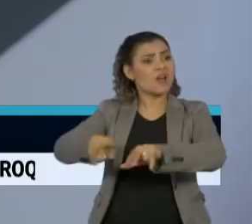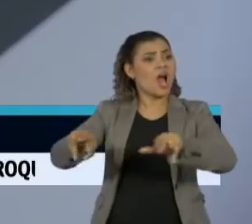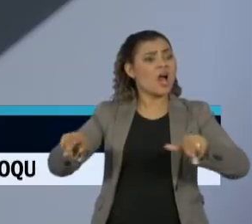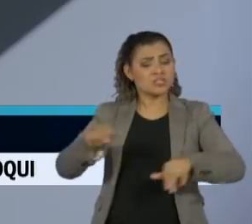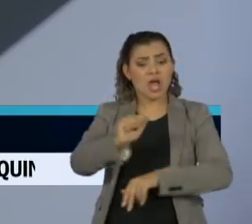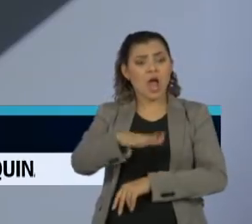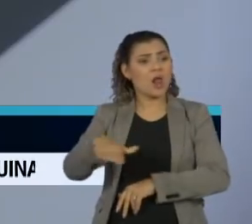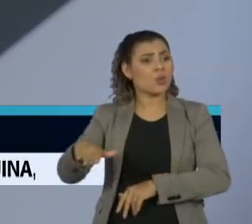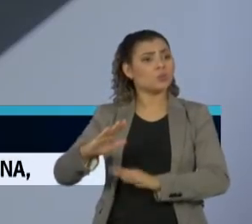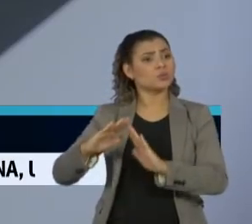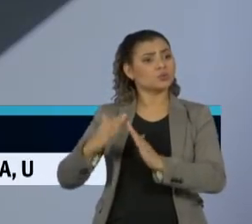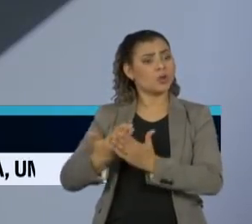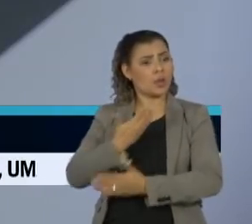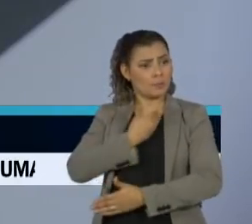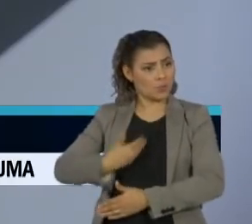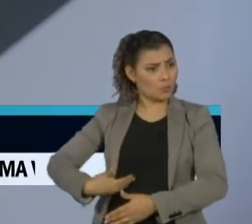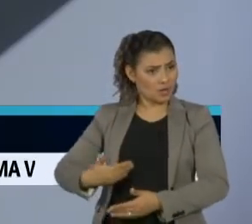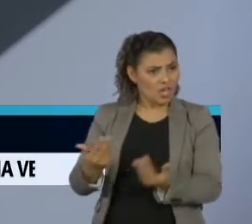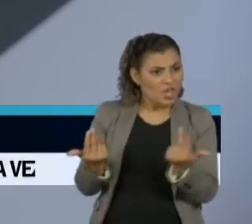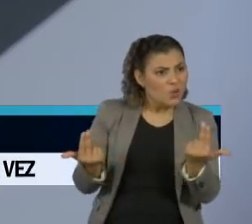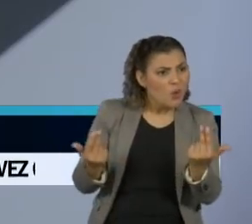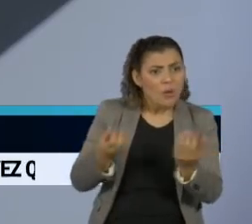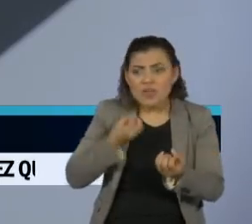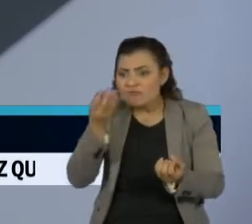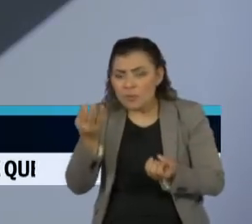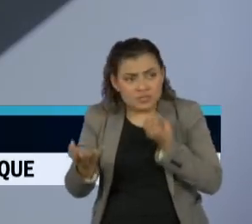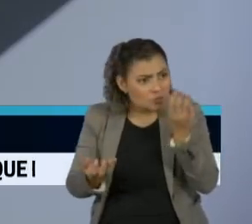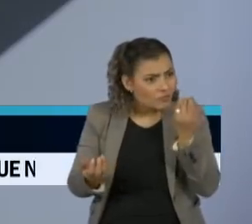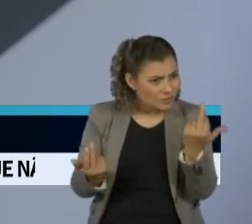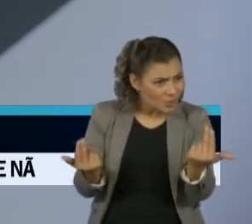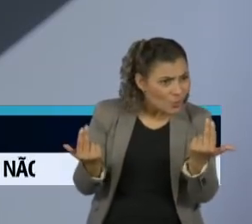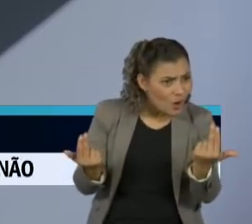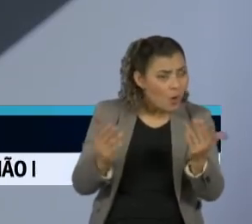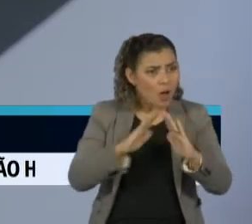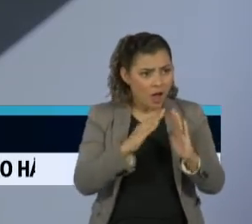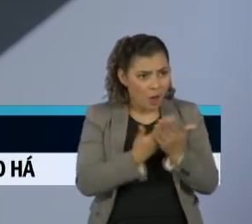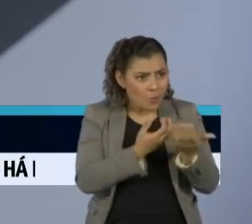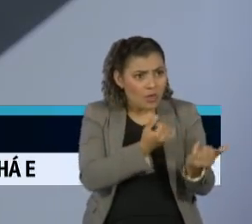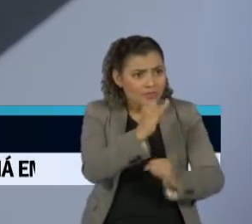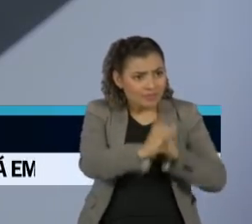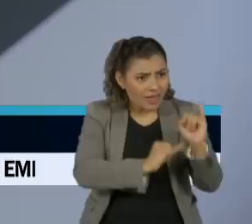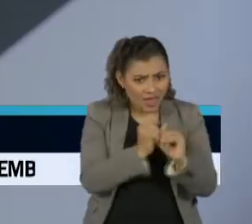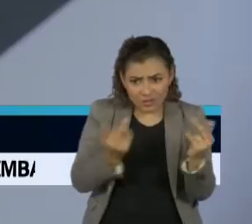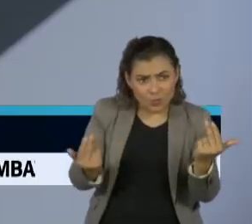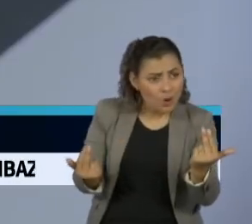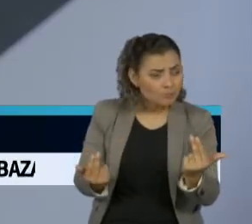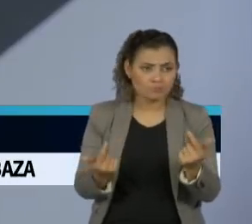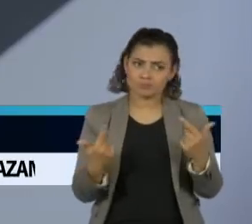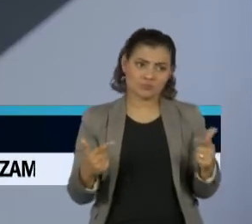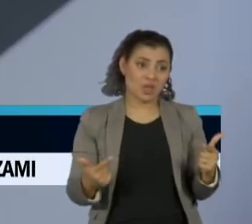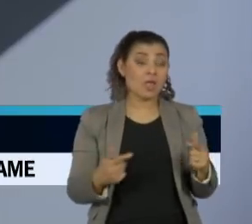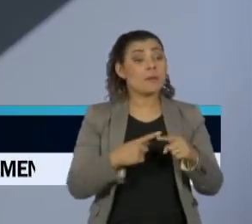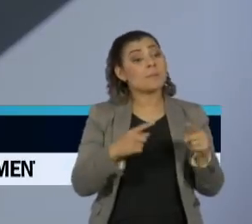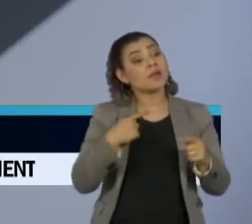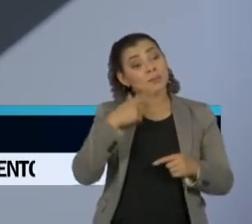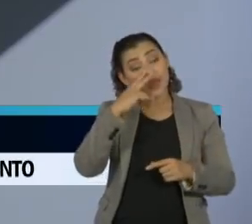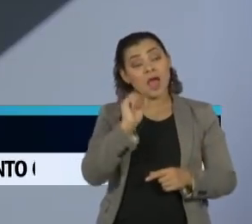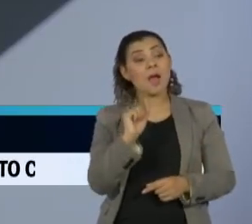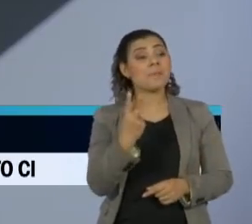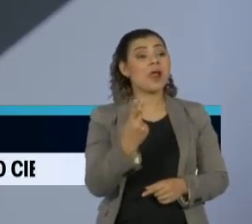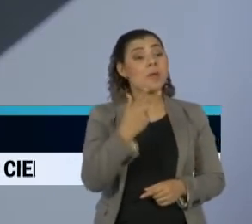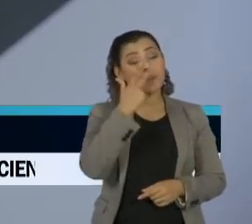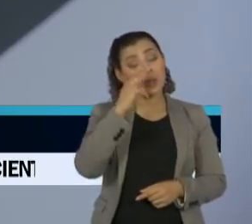de estudantes da rede pública que não têm o mesmo tipo de acesso a aulas online. Mas ele acordou e teve aí uma